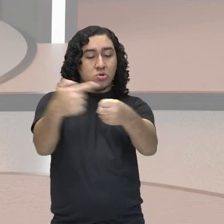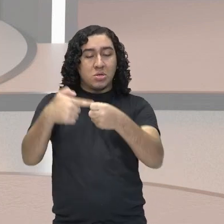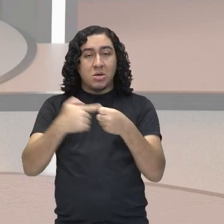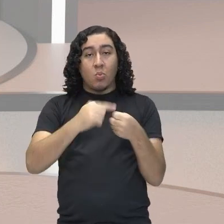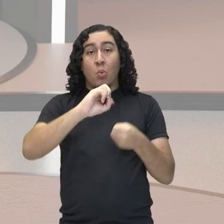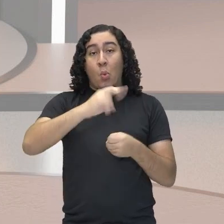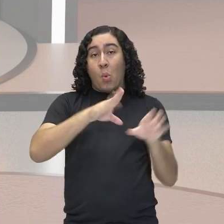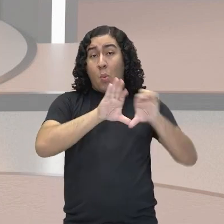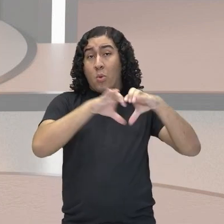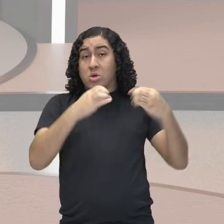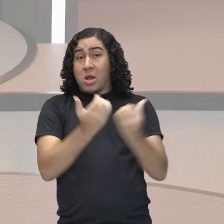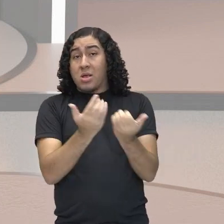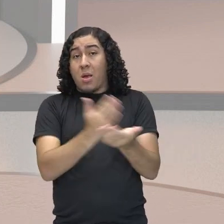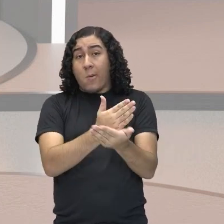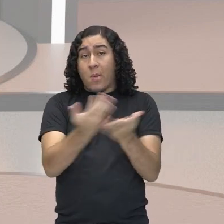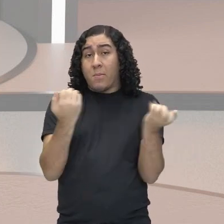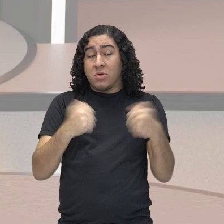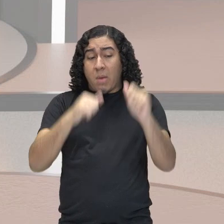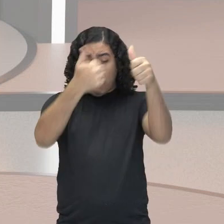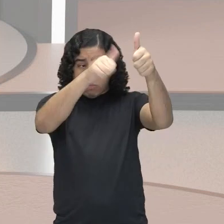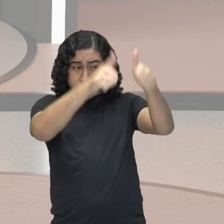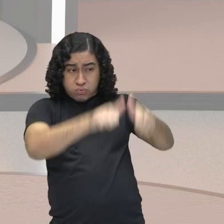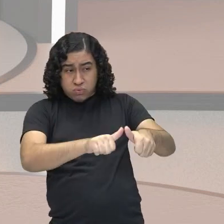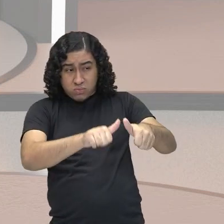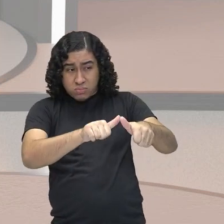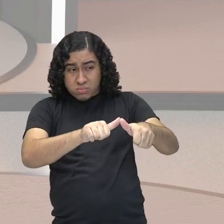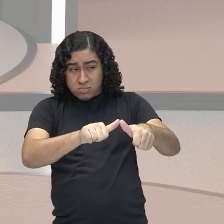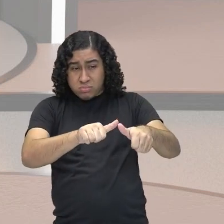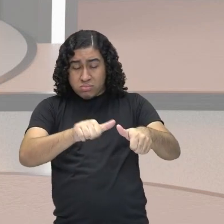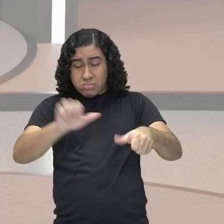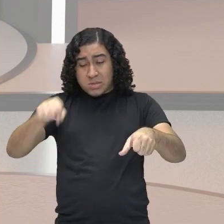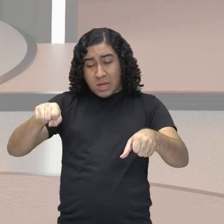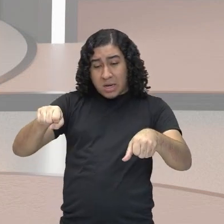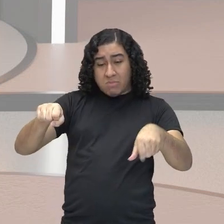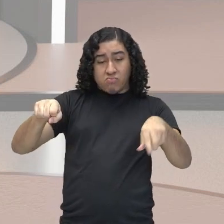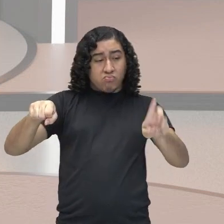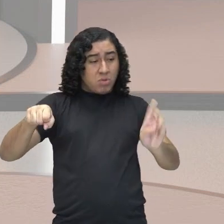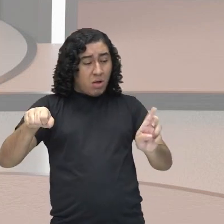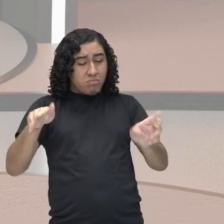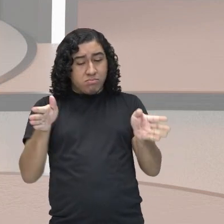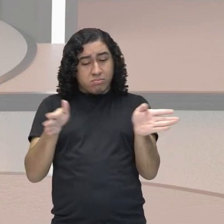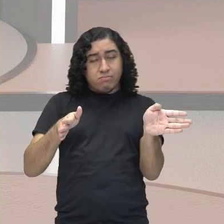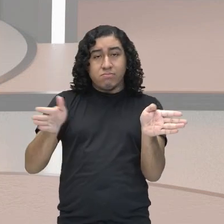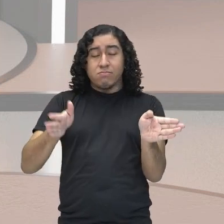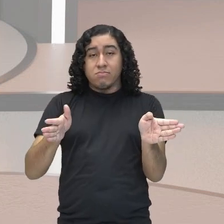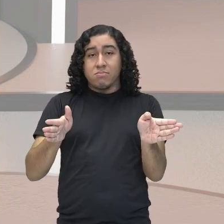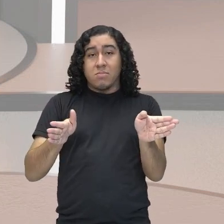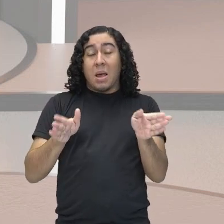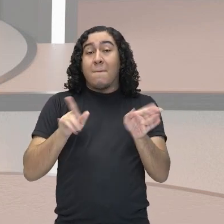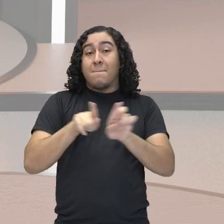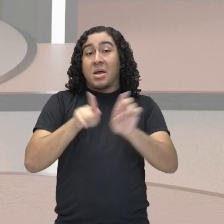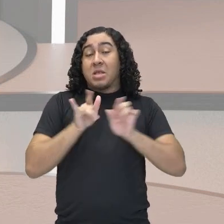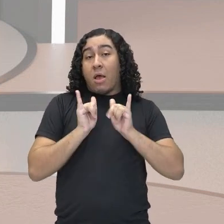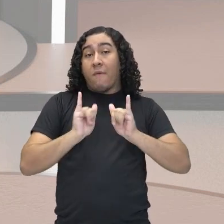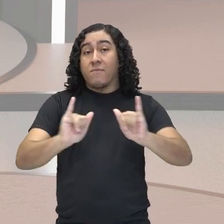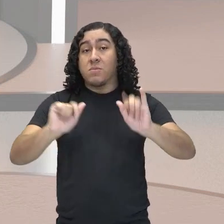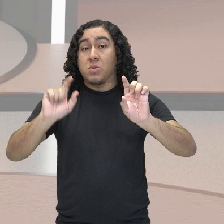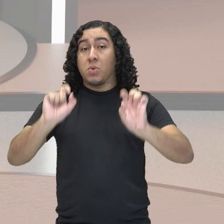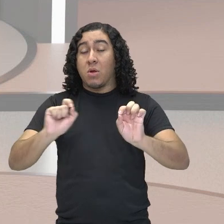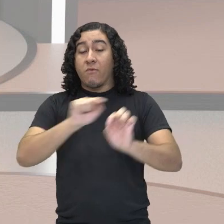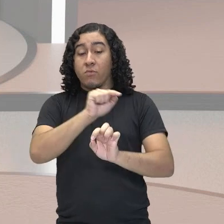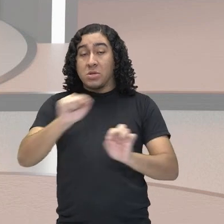algumas comunidades? Talvez sim, talvez não. E o que queremos alertar vocês aqui é para que vocês